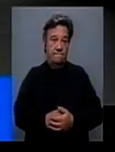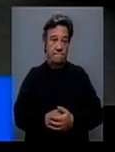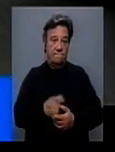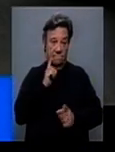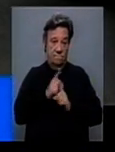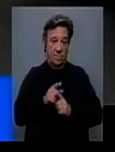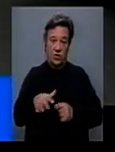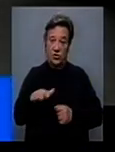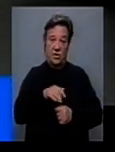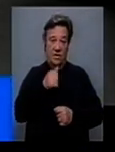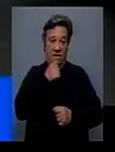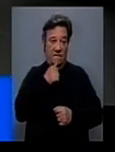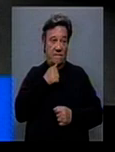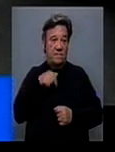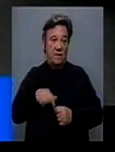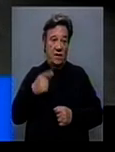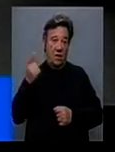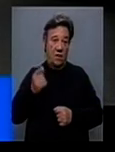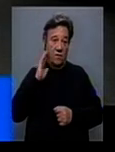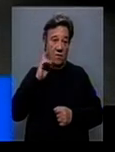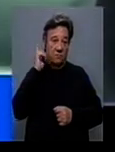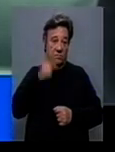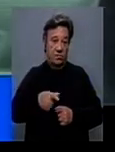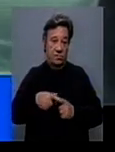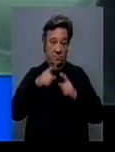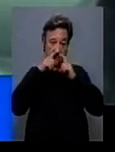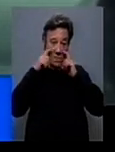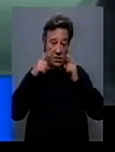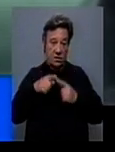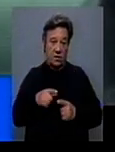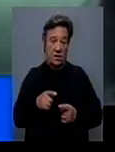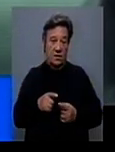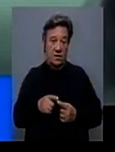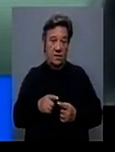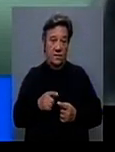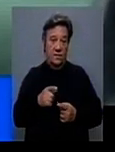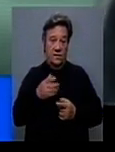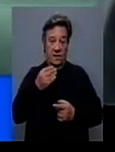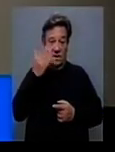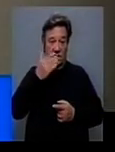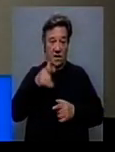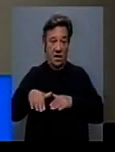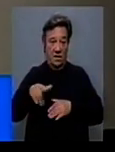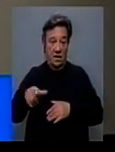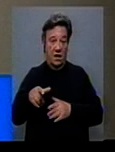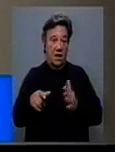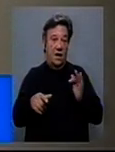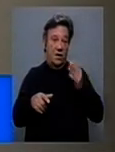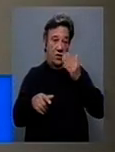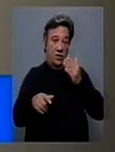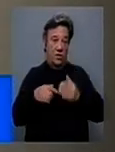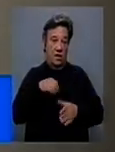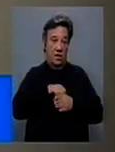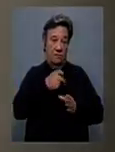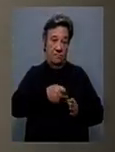Nesta zona vermelha há obrigatoriedade do uso da máscara. 10 dias em Itália, 14 dias de